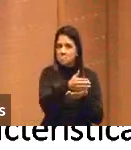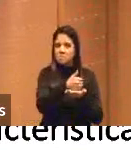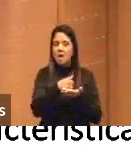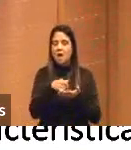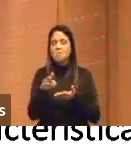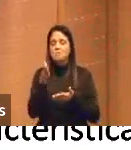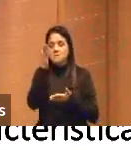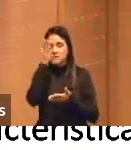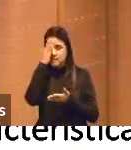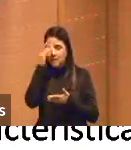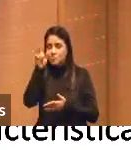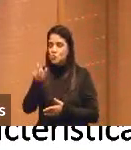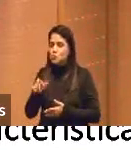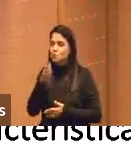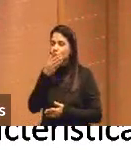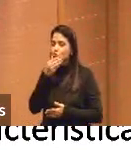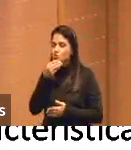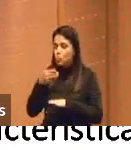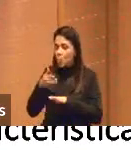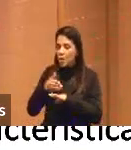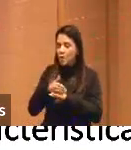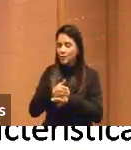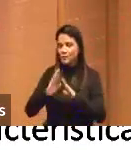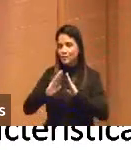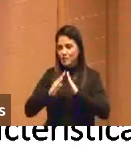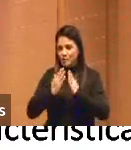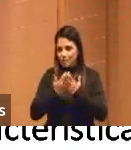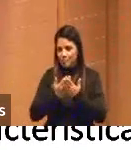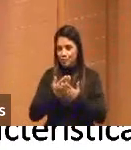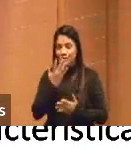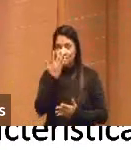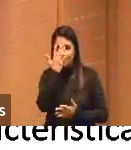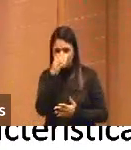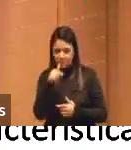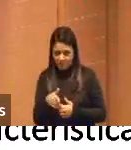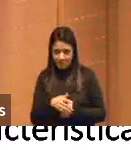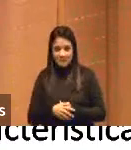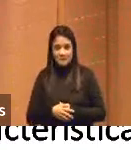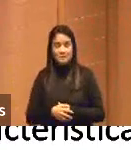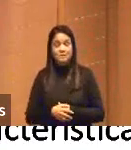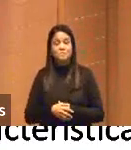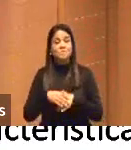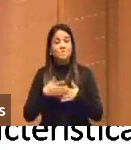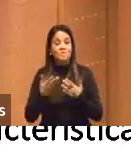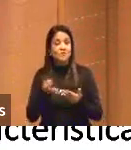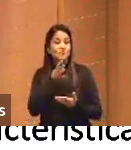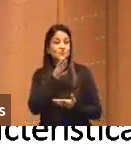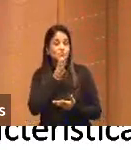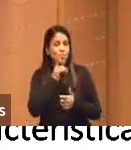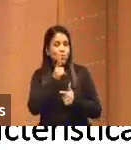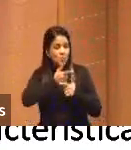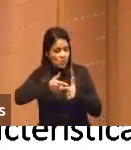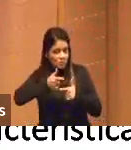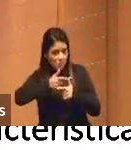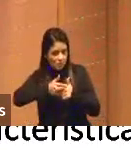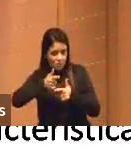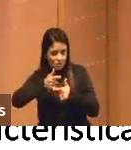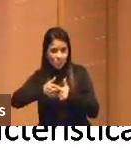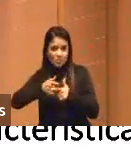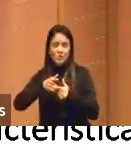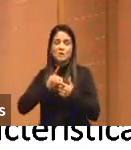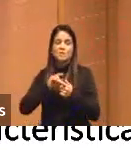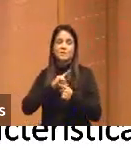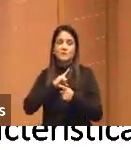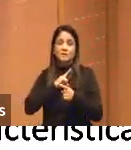entrou, sim, nessa escola no início do ano. Bom, e aí a gente já conhece os problemas, ele alucina,